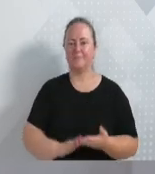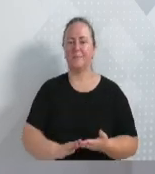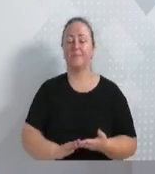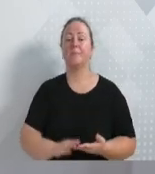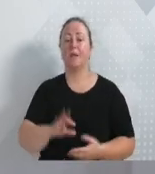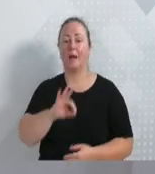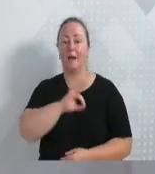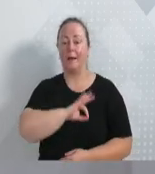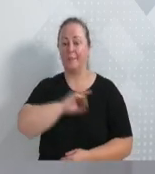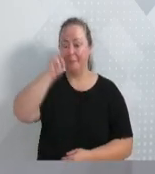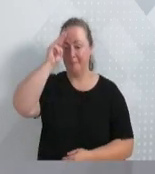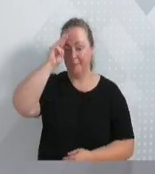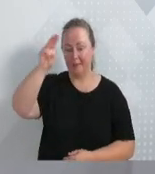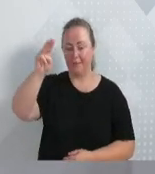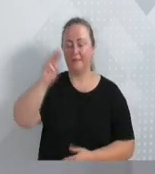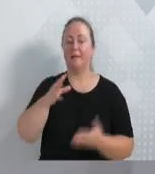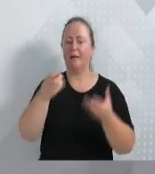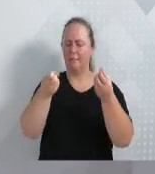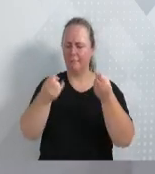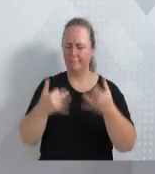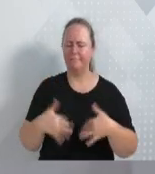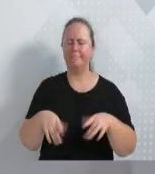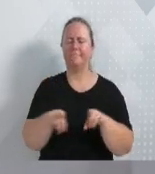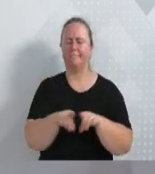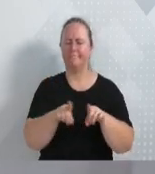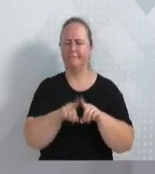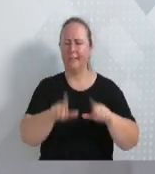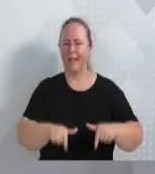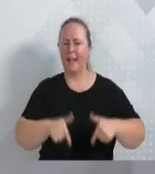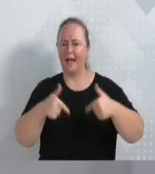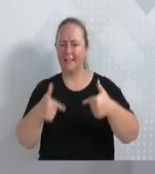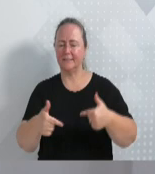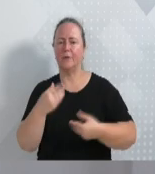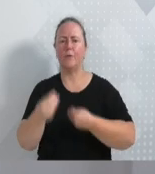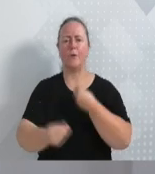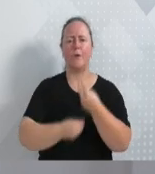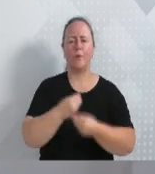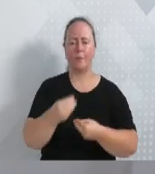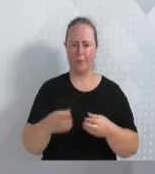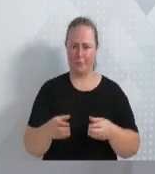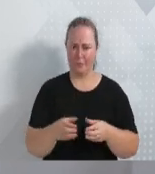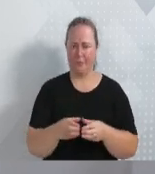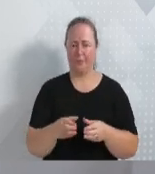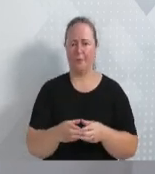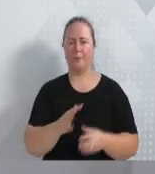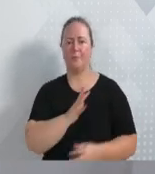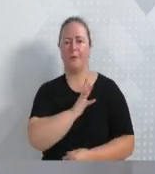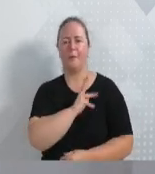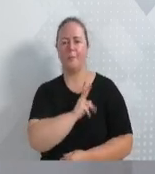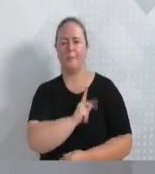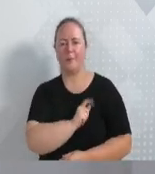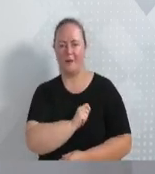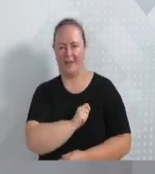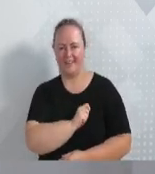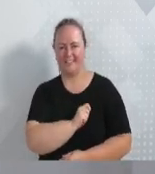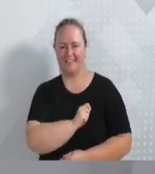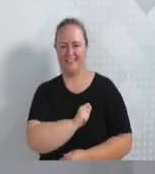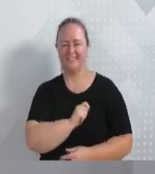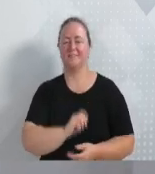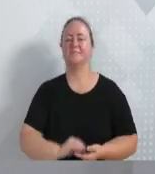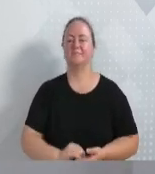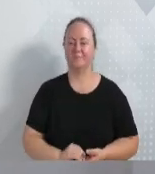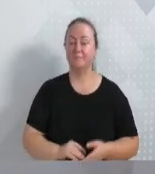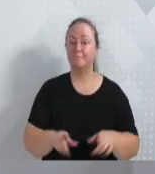Militar falando sobre as ações da Rede Catarina e do PROERD, teremos participação da